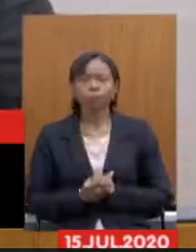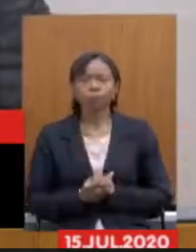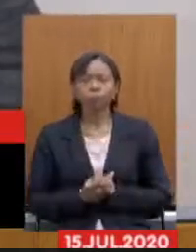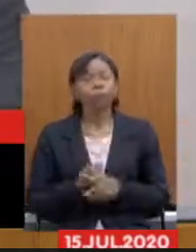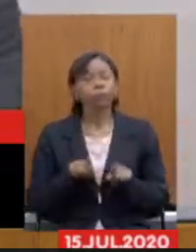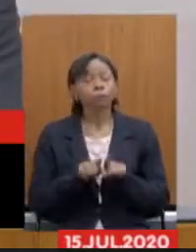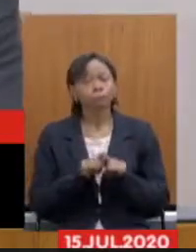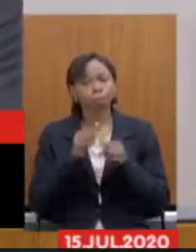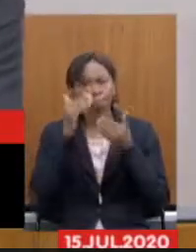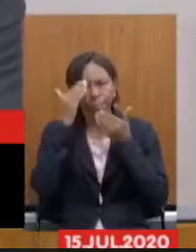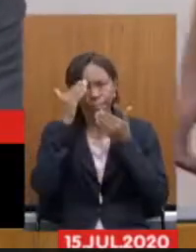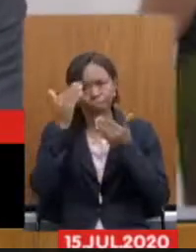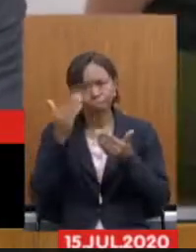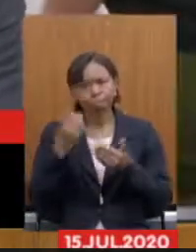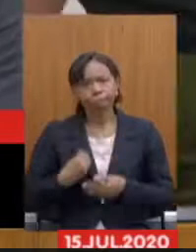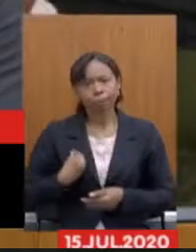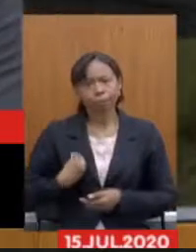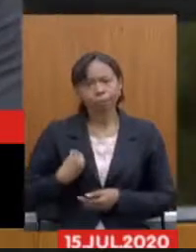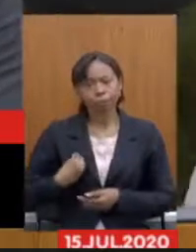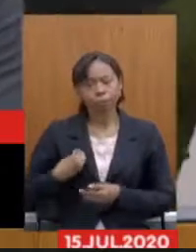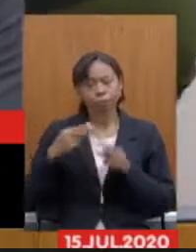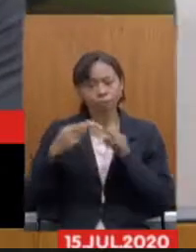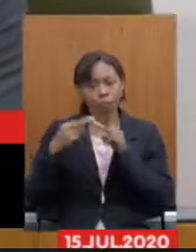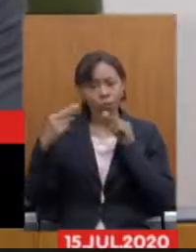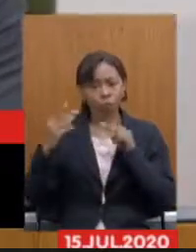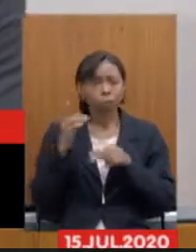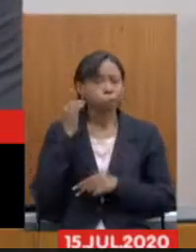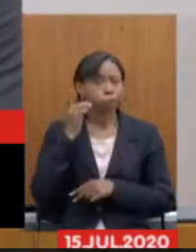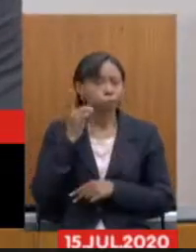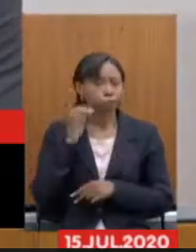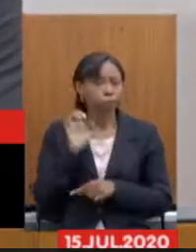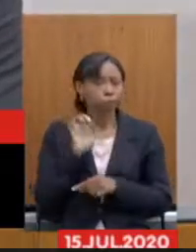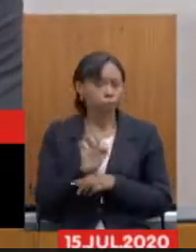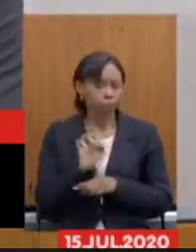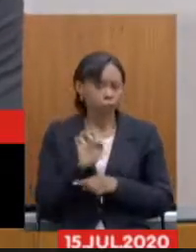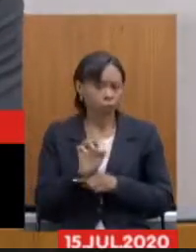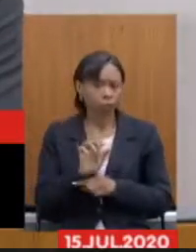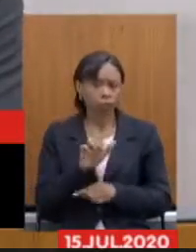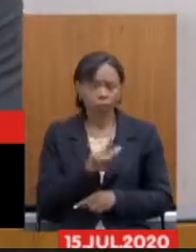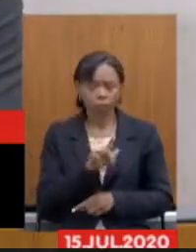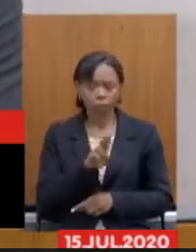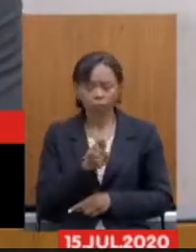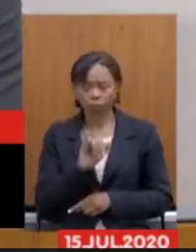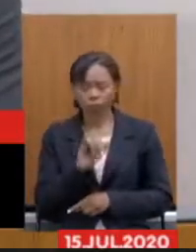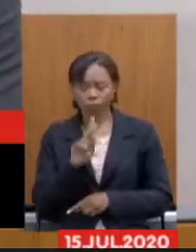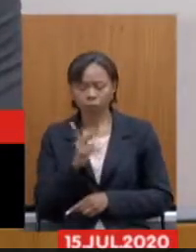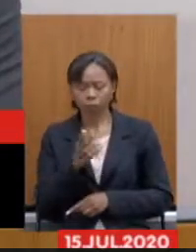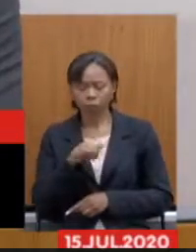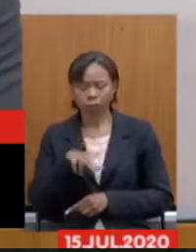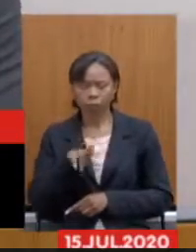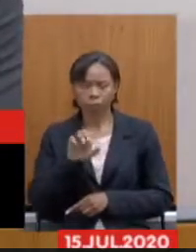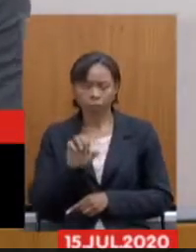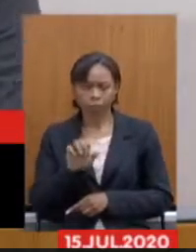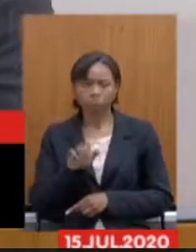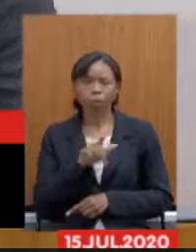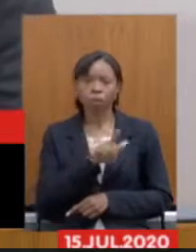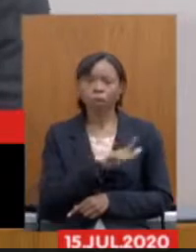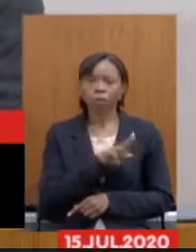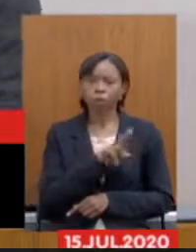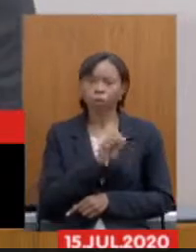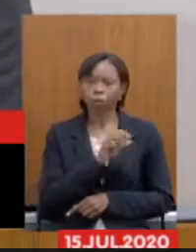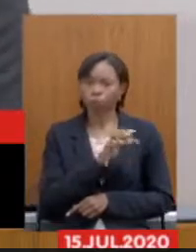agradecer a presença de forma remota do deputado estadual Guilherme da Cunha e do deputado Gustavo